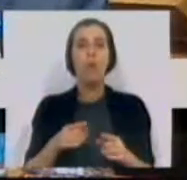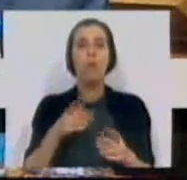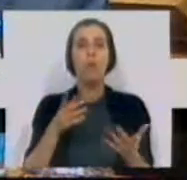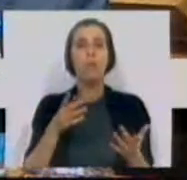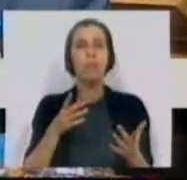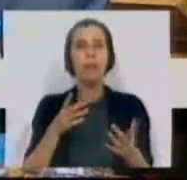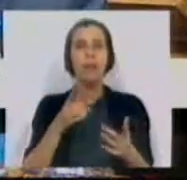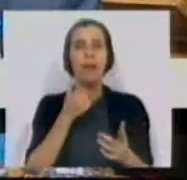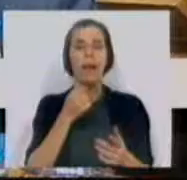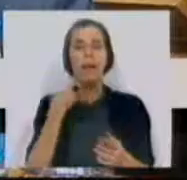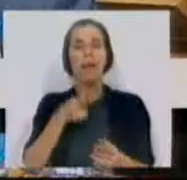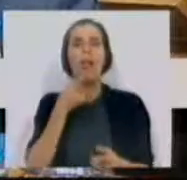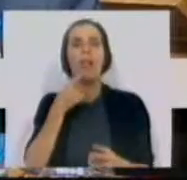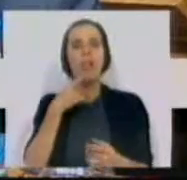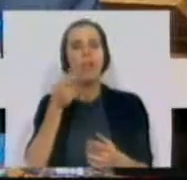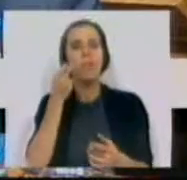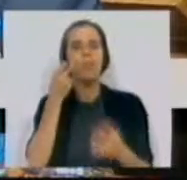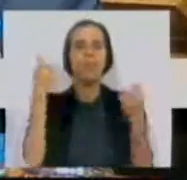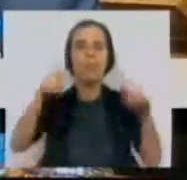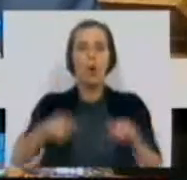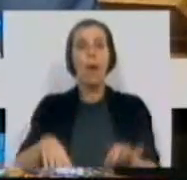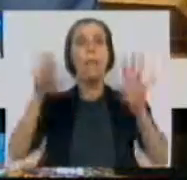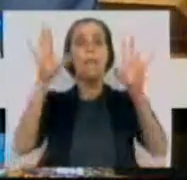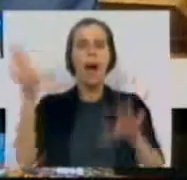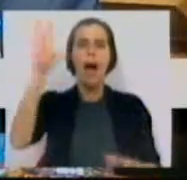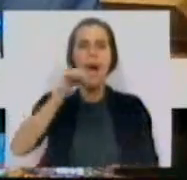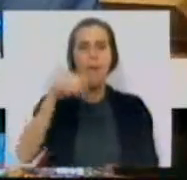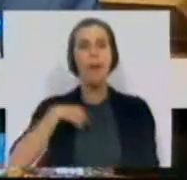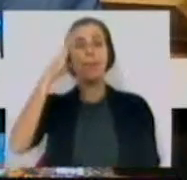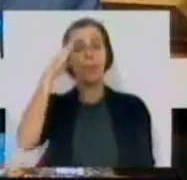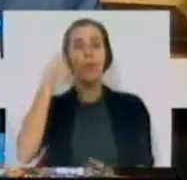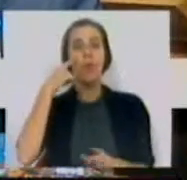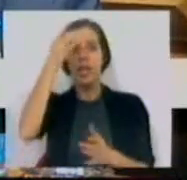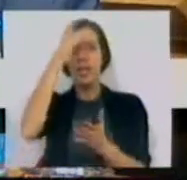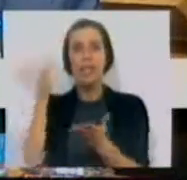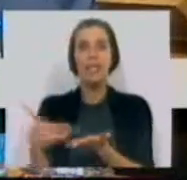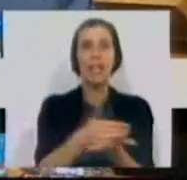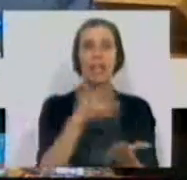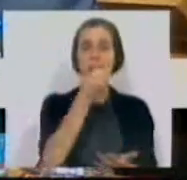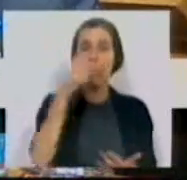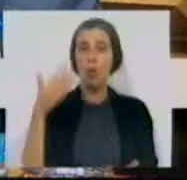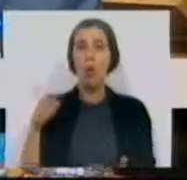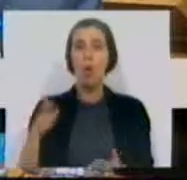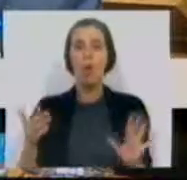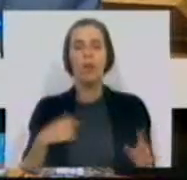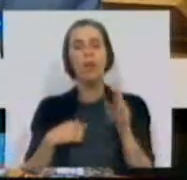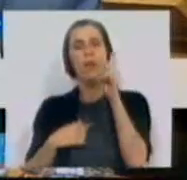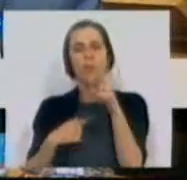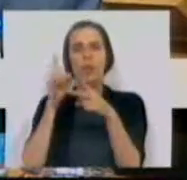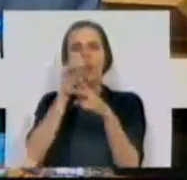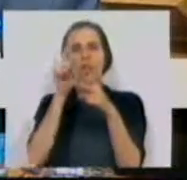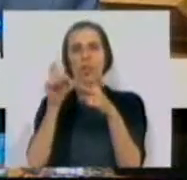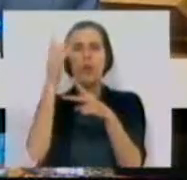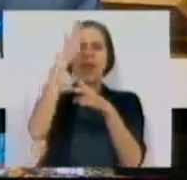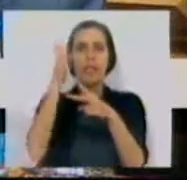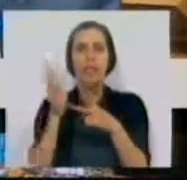dizer-se, para inglês ver. Mas há mais. Sei que conheço o Censo de 2011 e, portanto, deixo-lhe duas questões a título